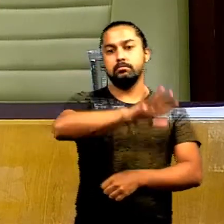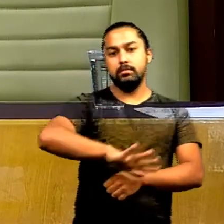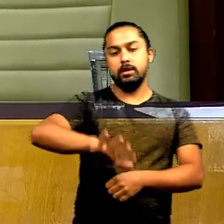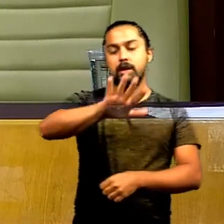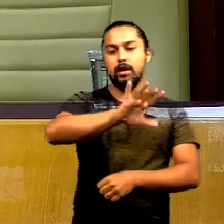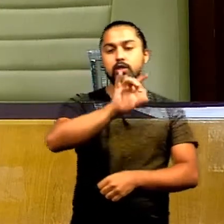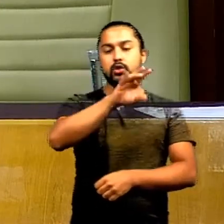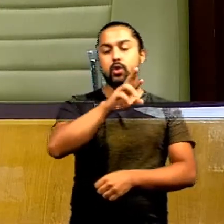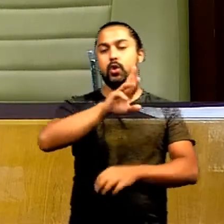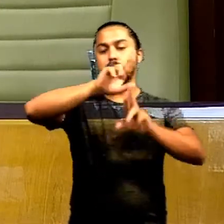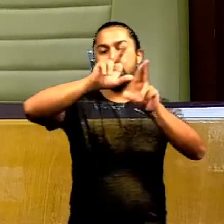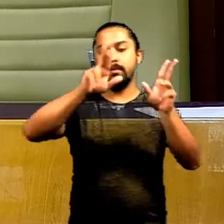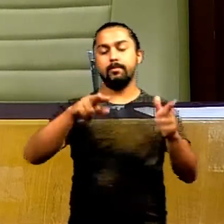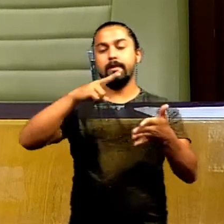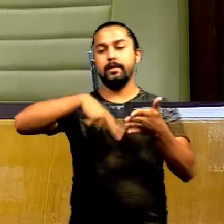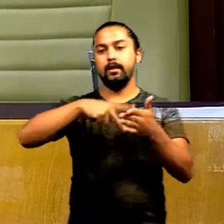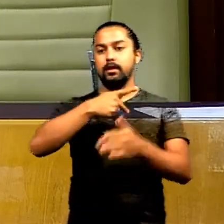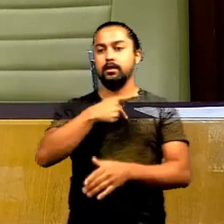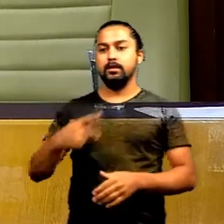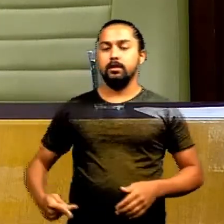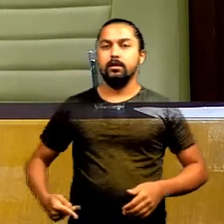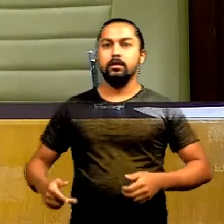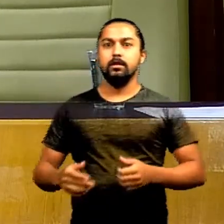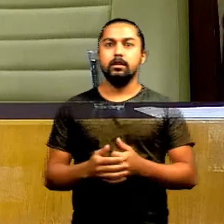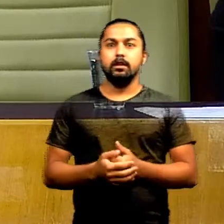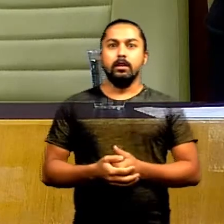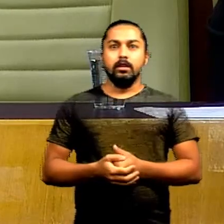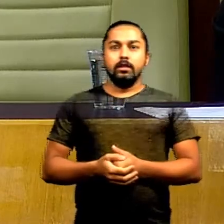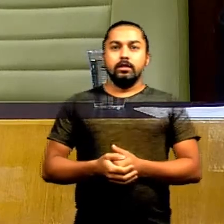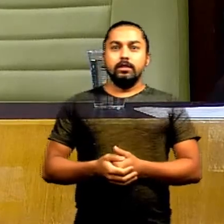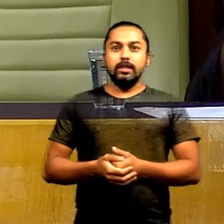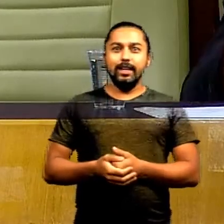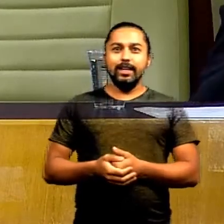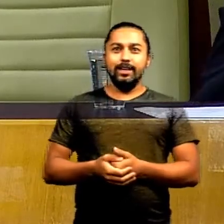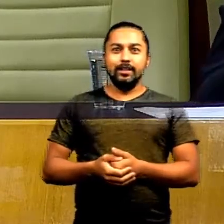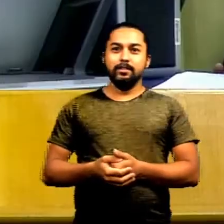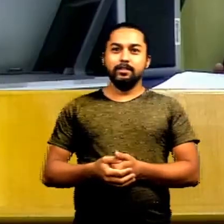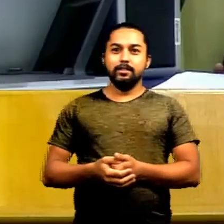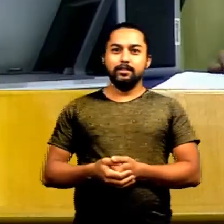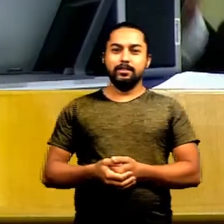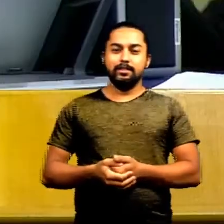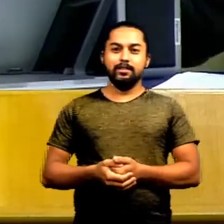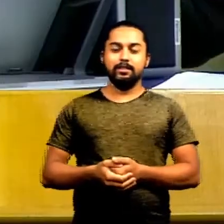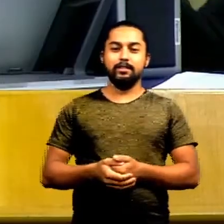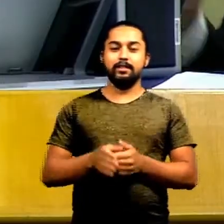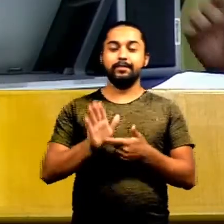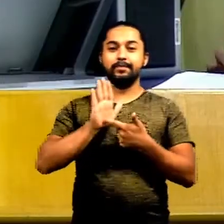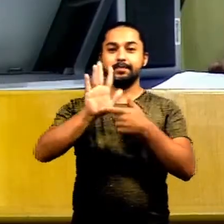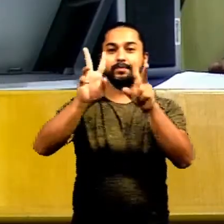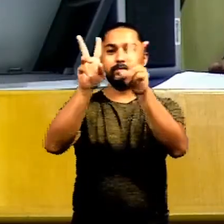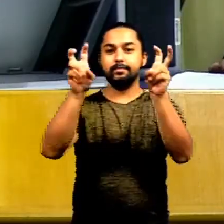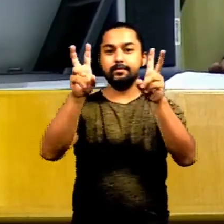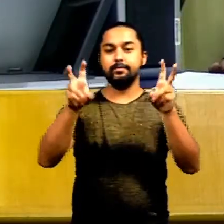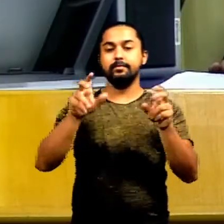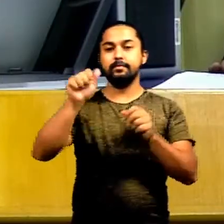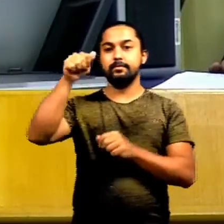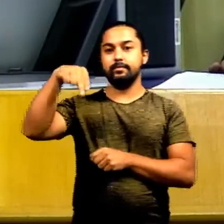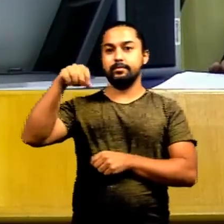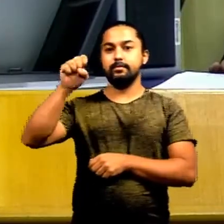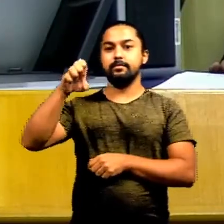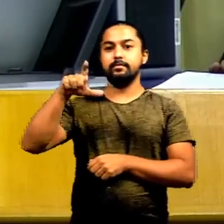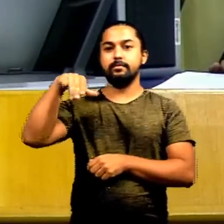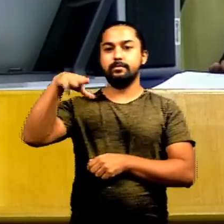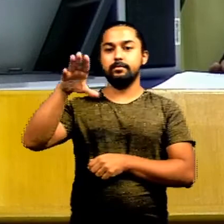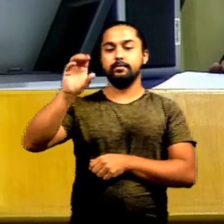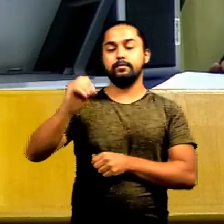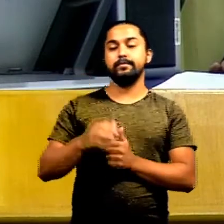nominados da outra providência. Está lido, Sr. Presidente? Obrigado. Apresentação de matérias, vereador Anselmo Pereira